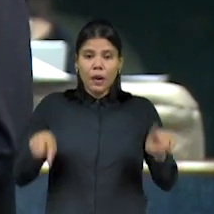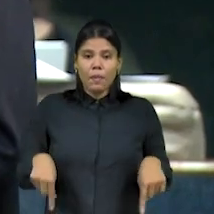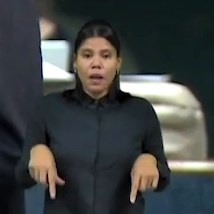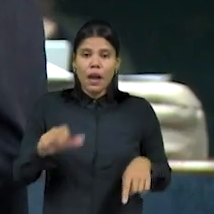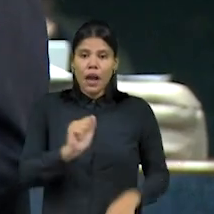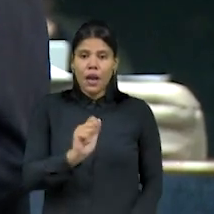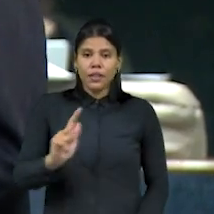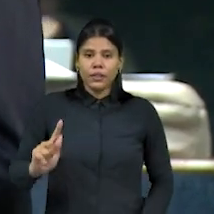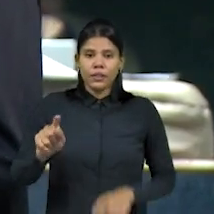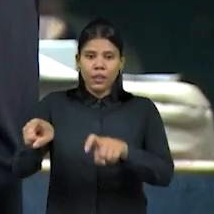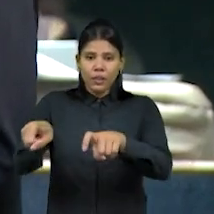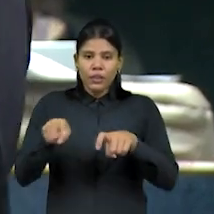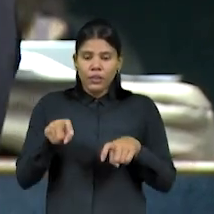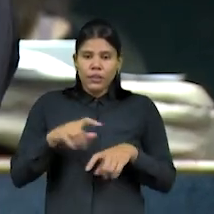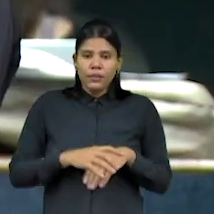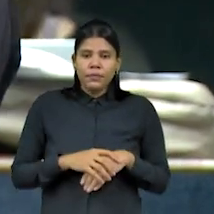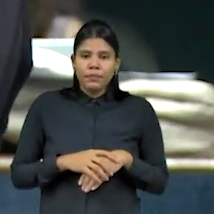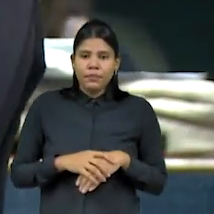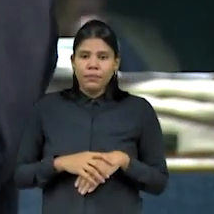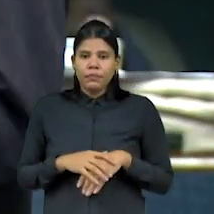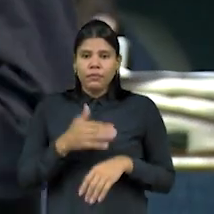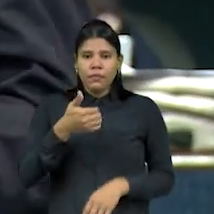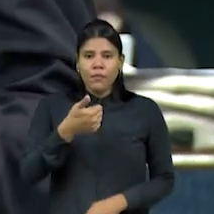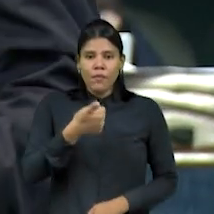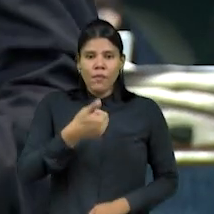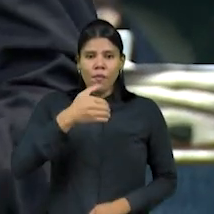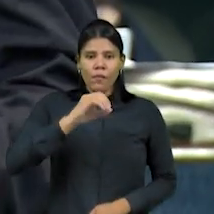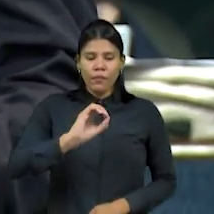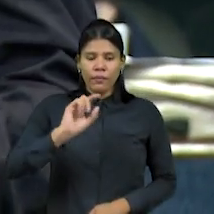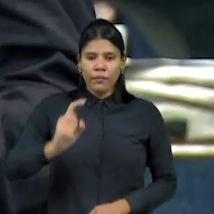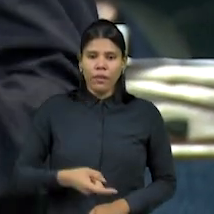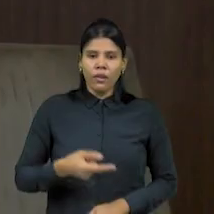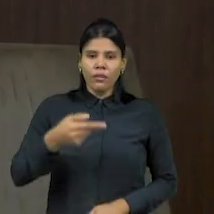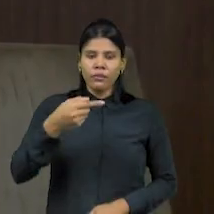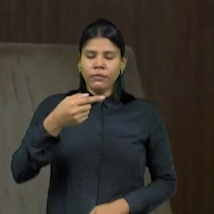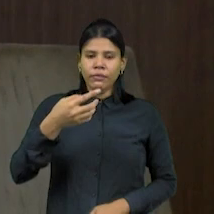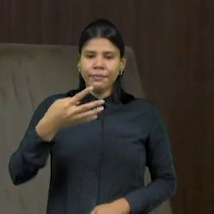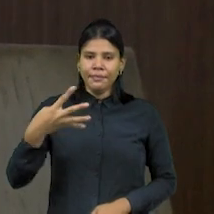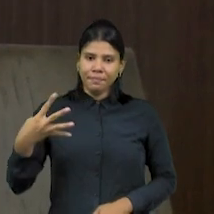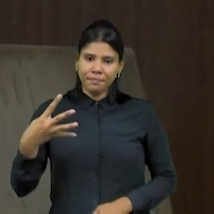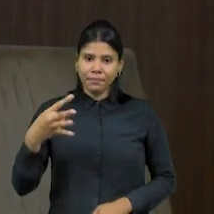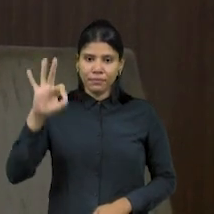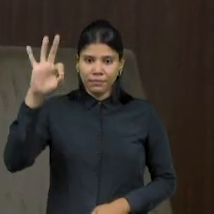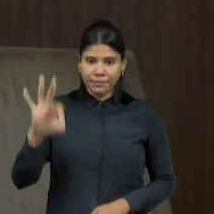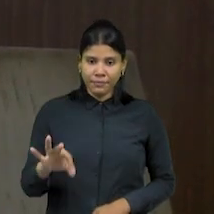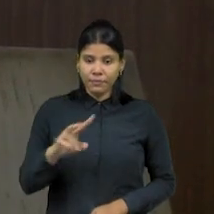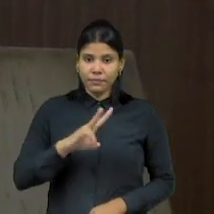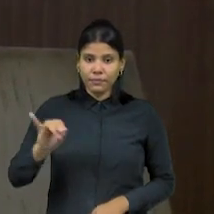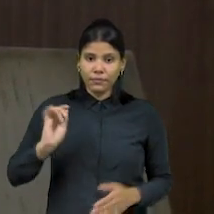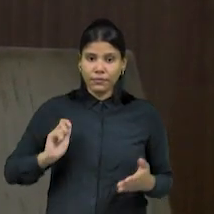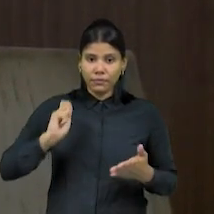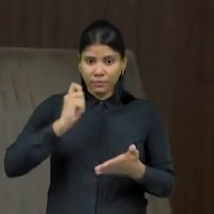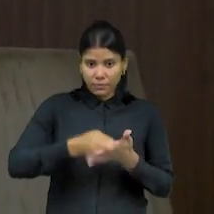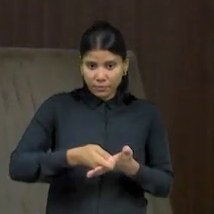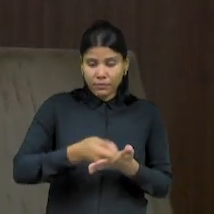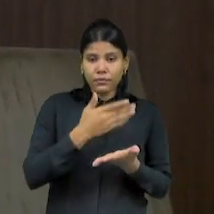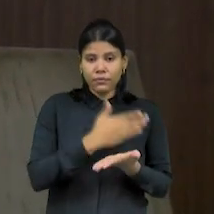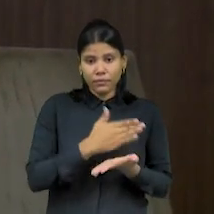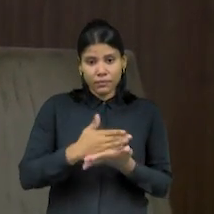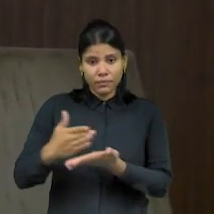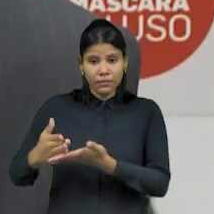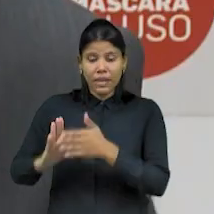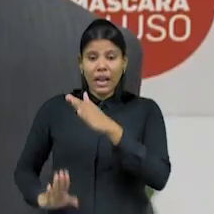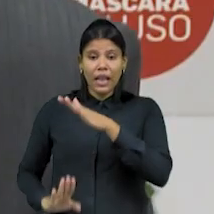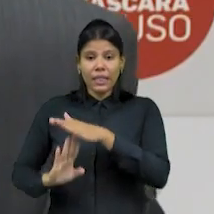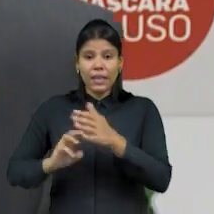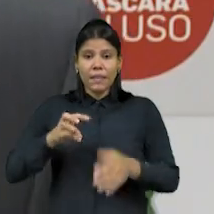reajuste para a categoria é de 10,74%, que será pago de forma escalonada até maio deste